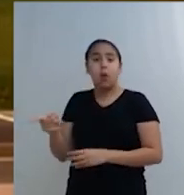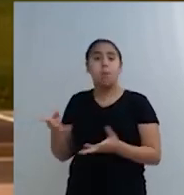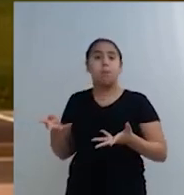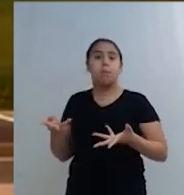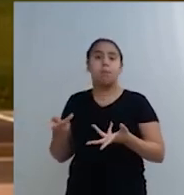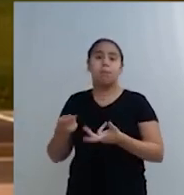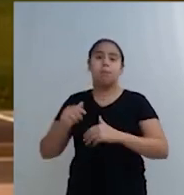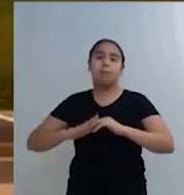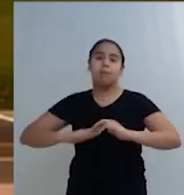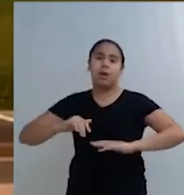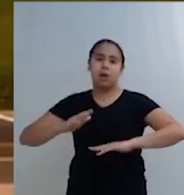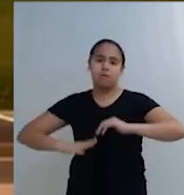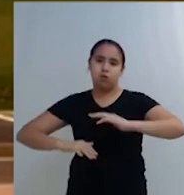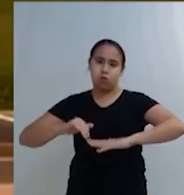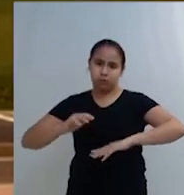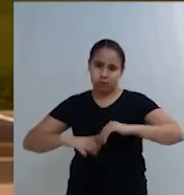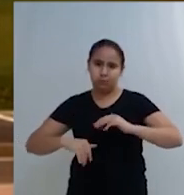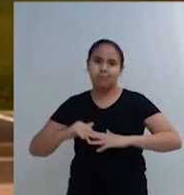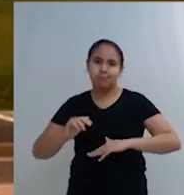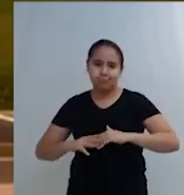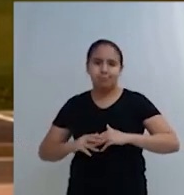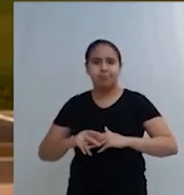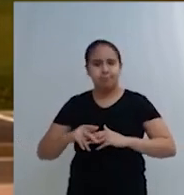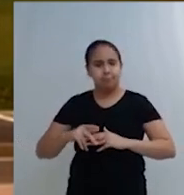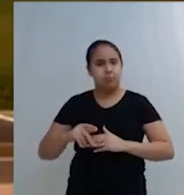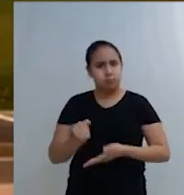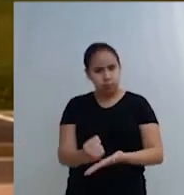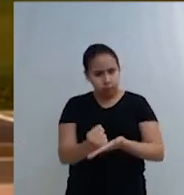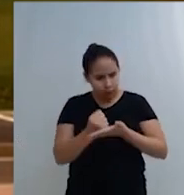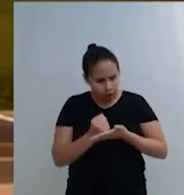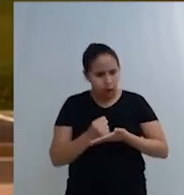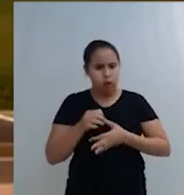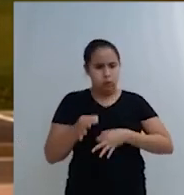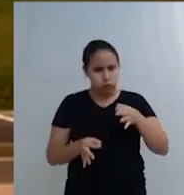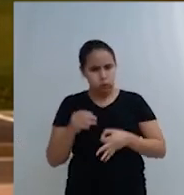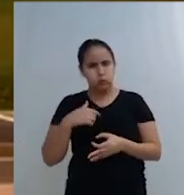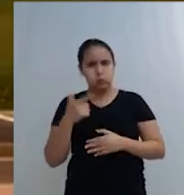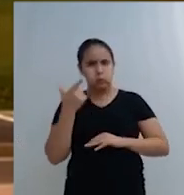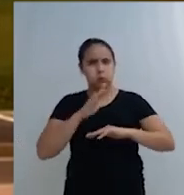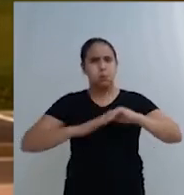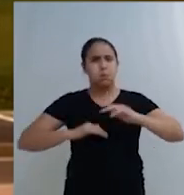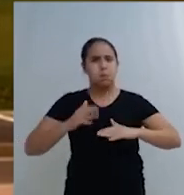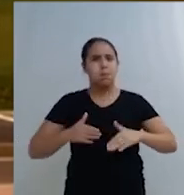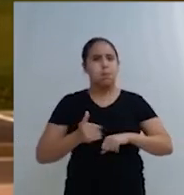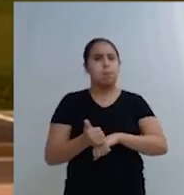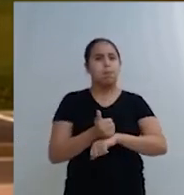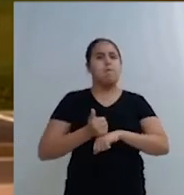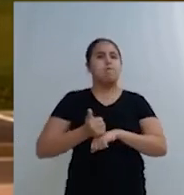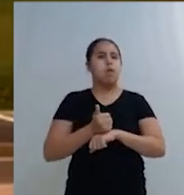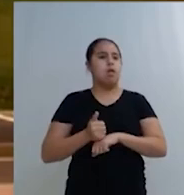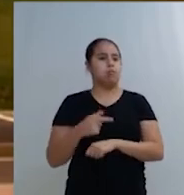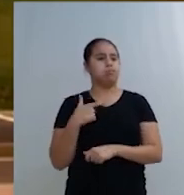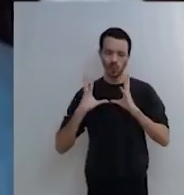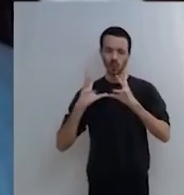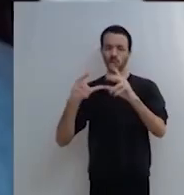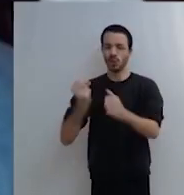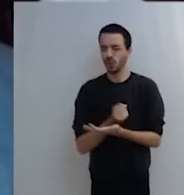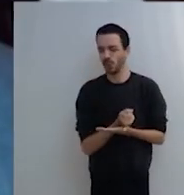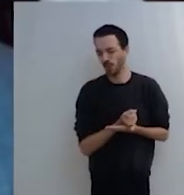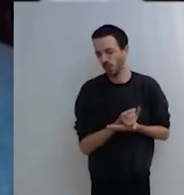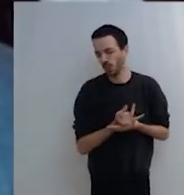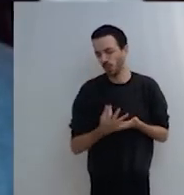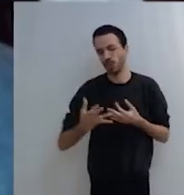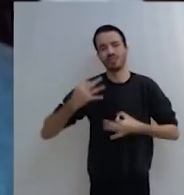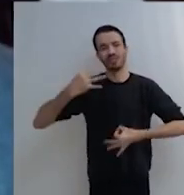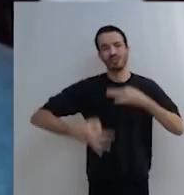auxiliar o nosso judiciário a julgar melhor, julgar com mais qualidade. Essas